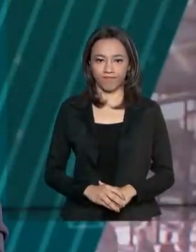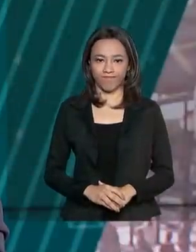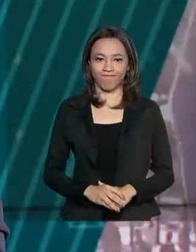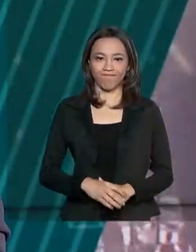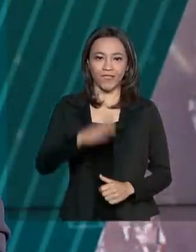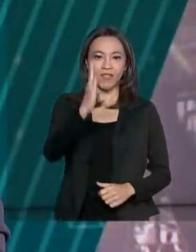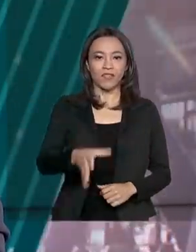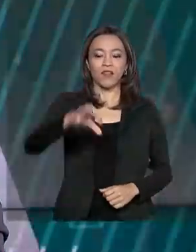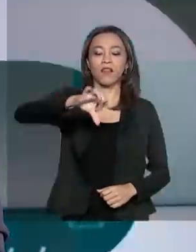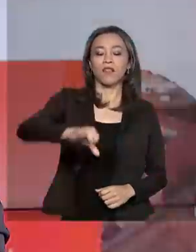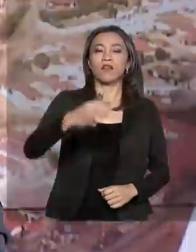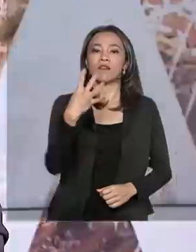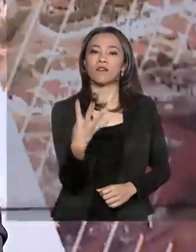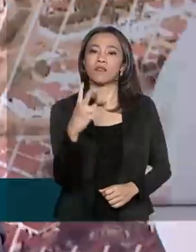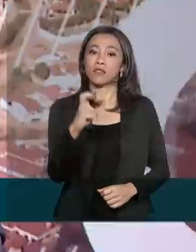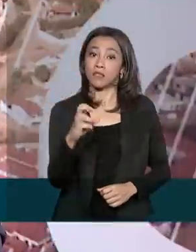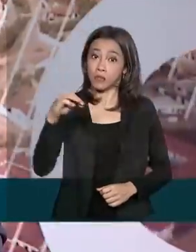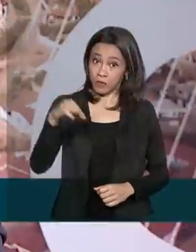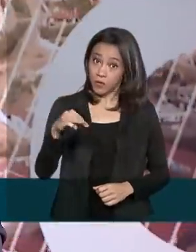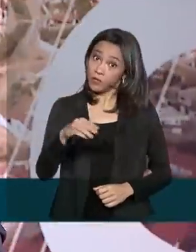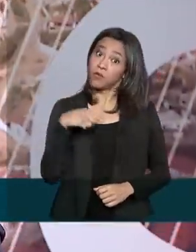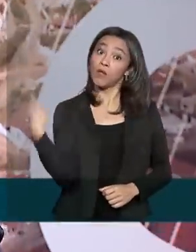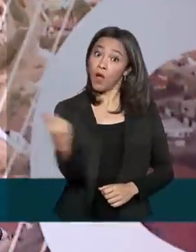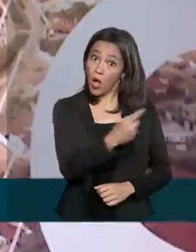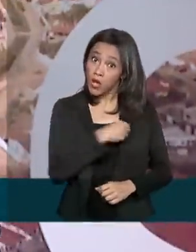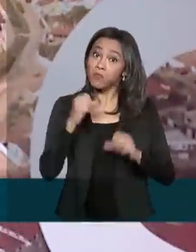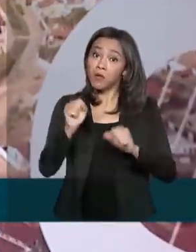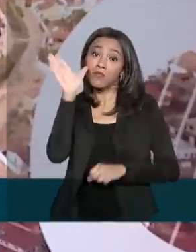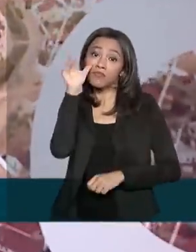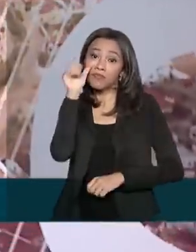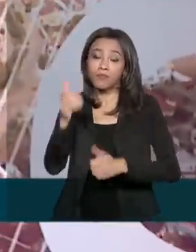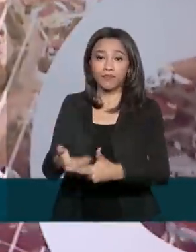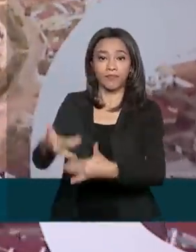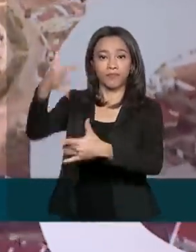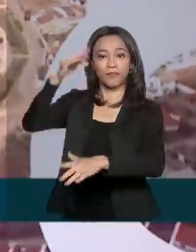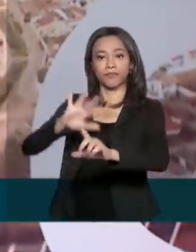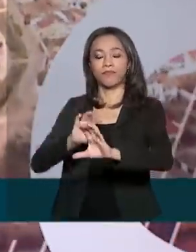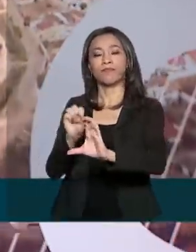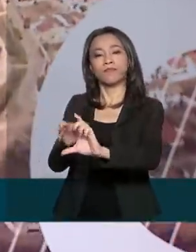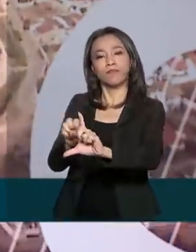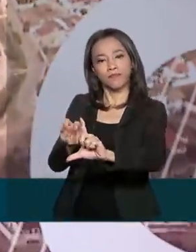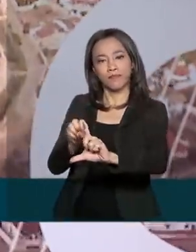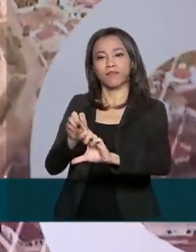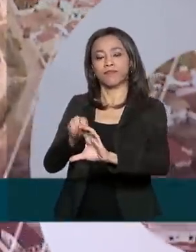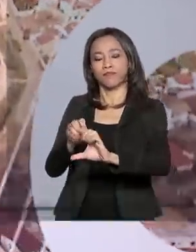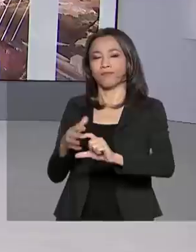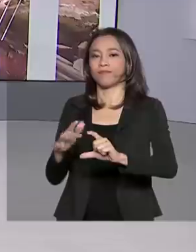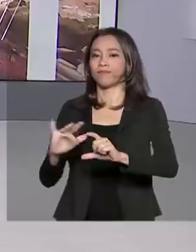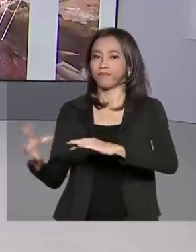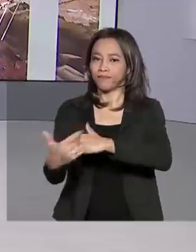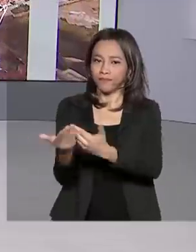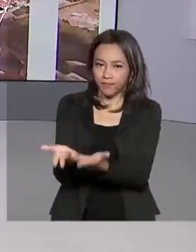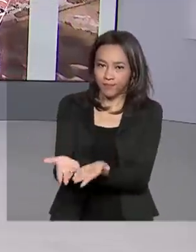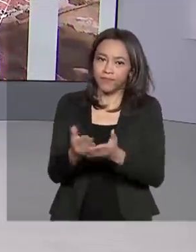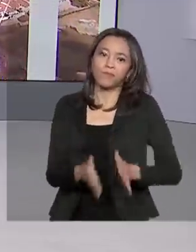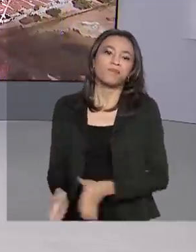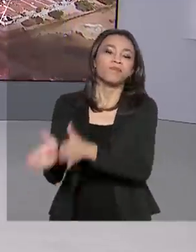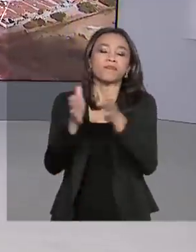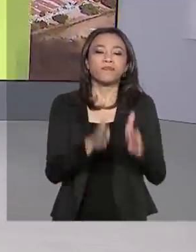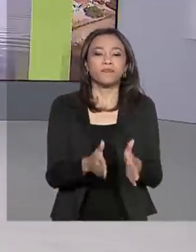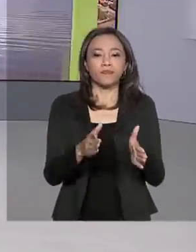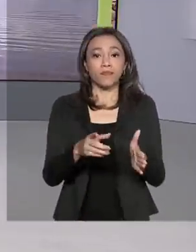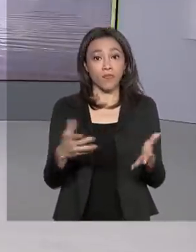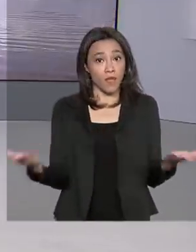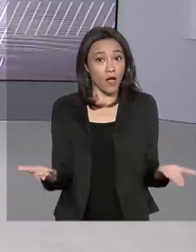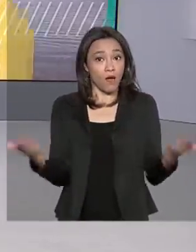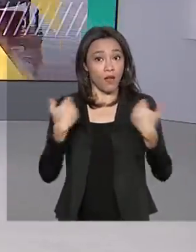São 9 horas e 45 minutos. Nós estamos ao vivo também pelas redes sociais. A gente abre